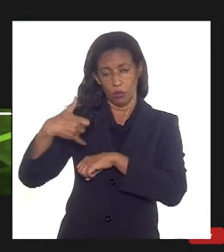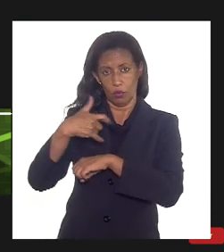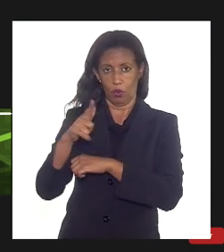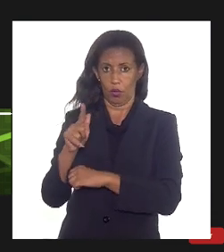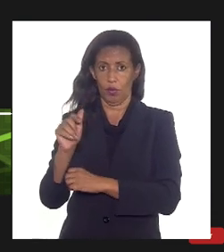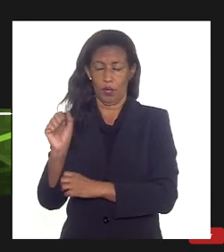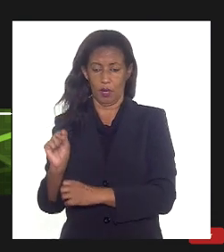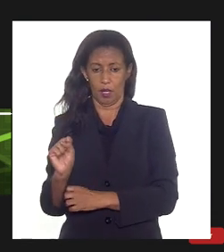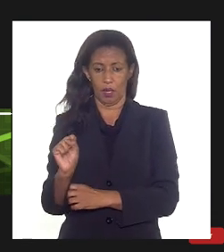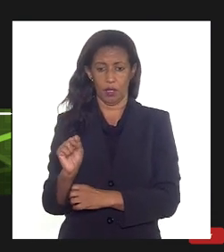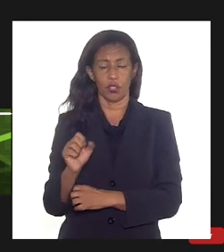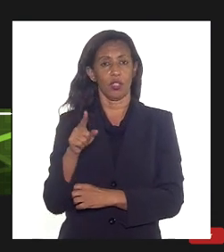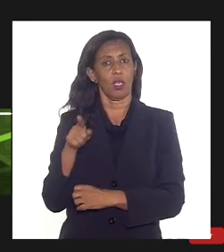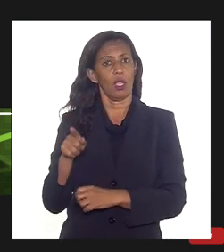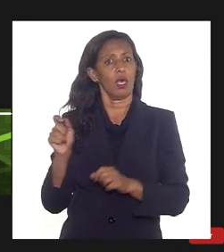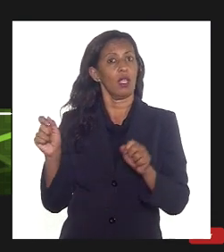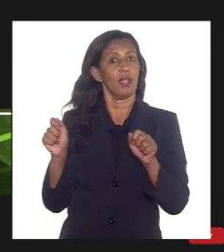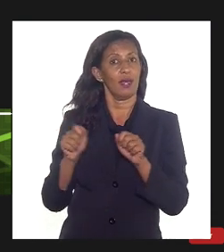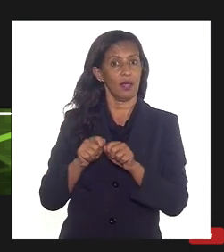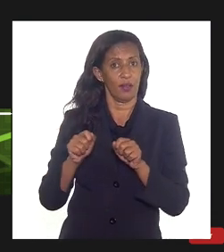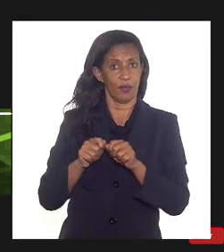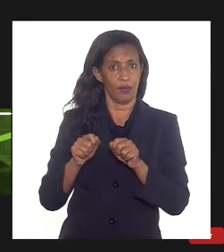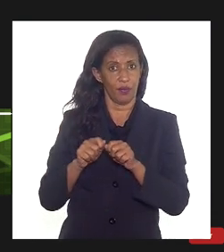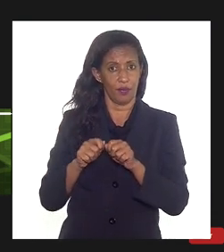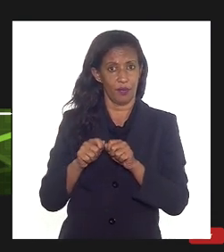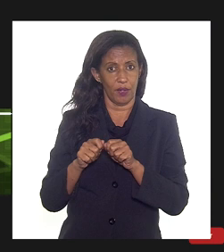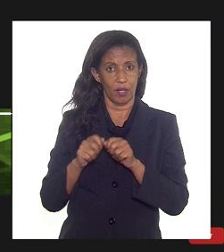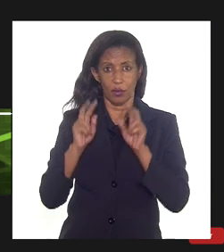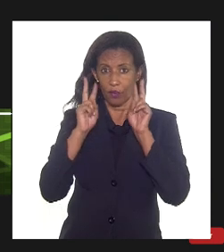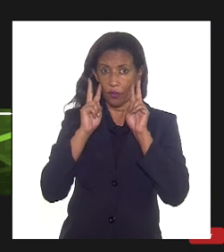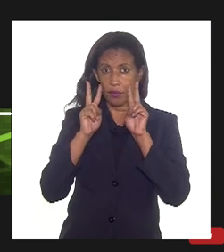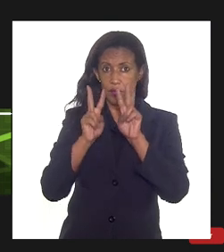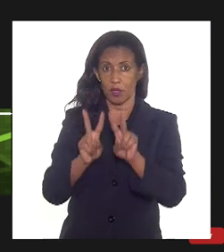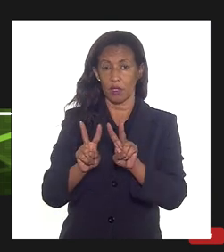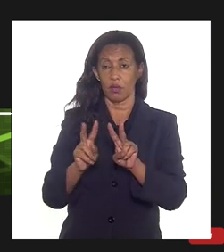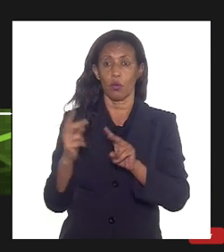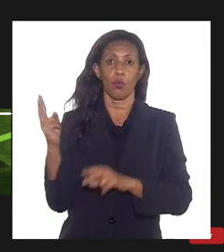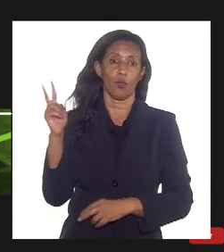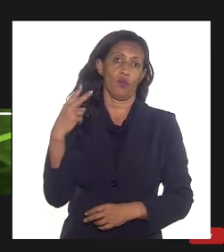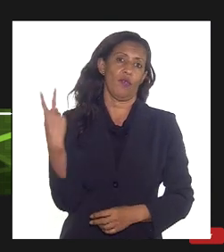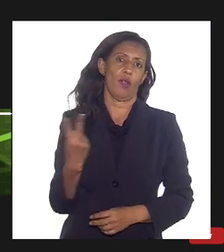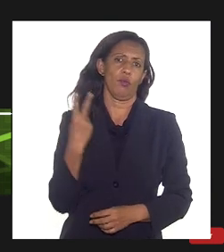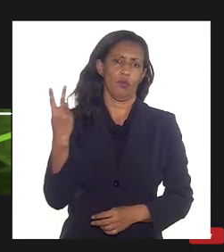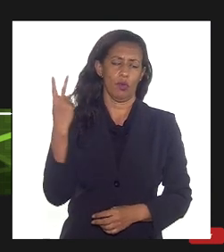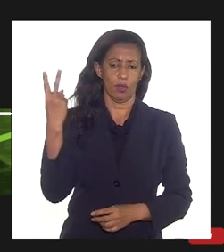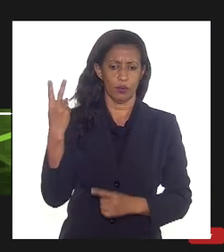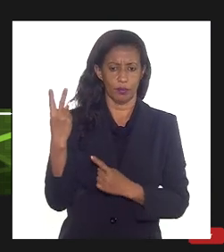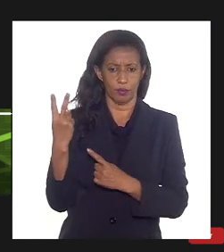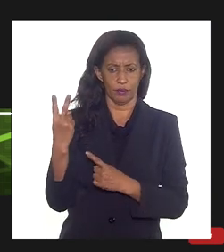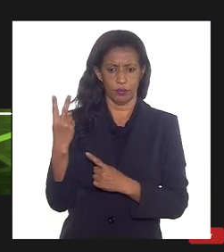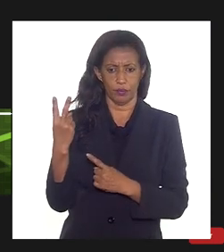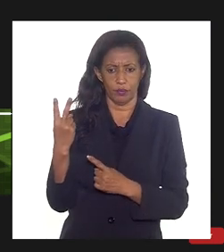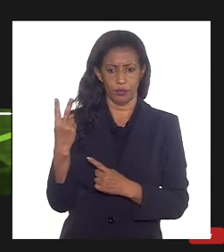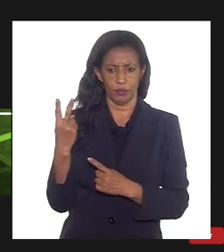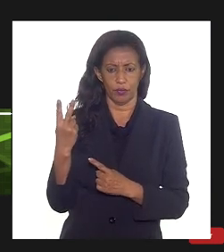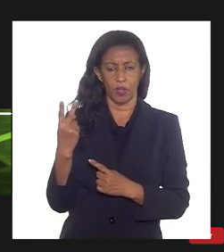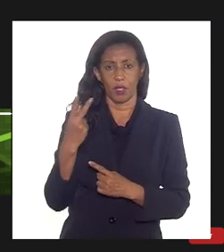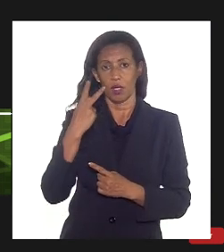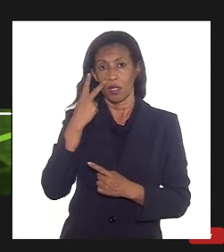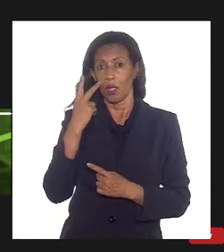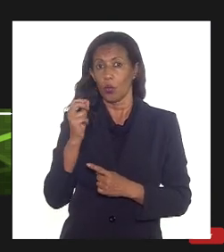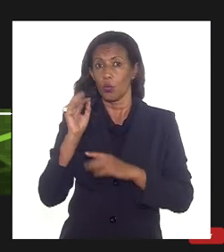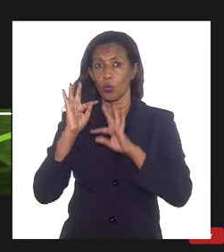Tiago ele é feito na sua fase de concepção visando a maximização do valor então resulta disso que o gás que é